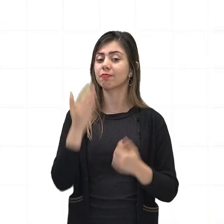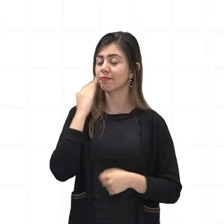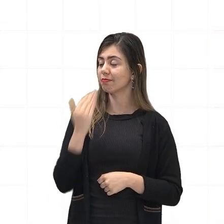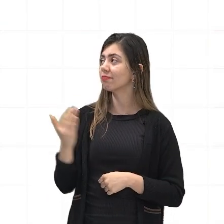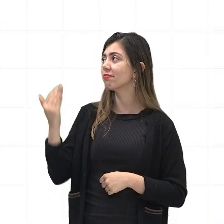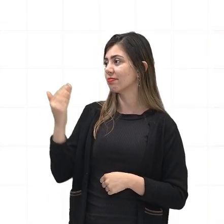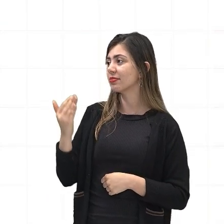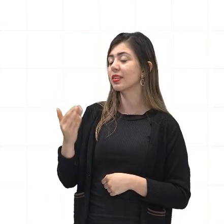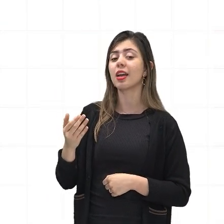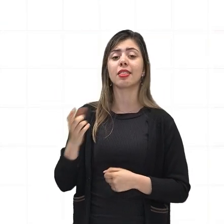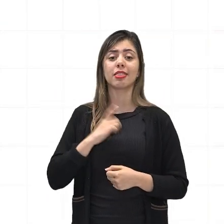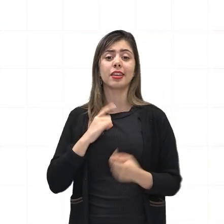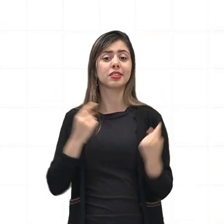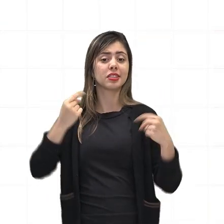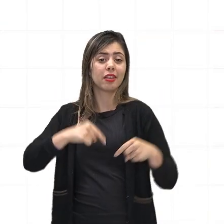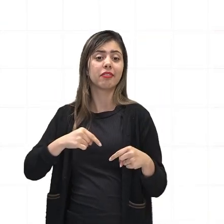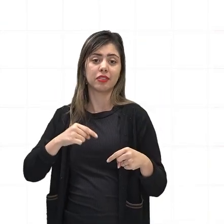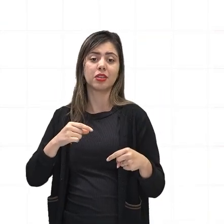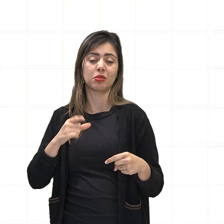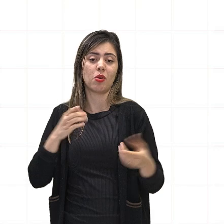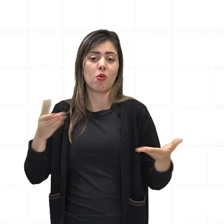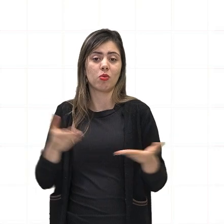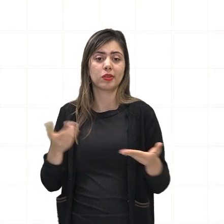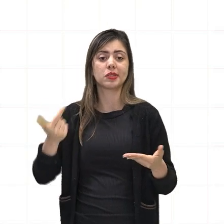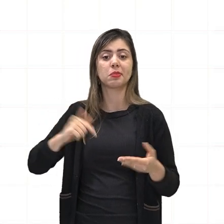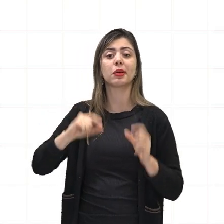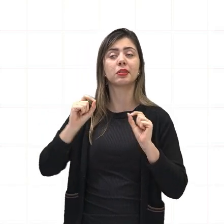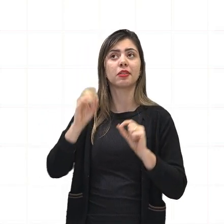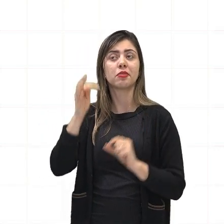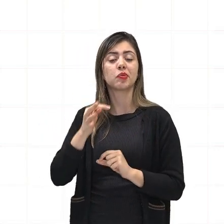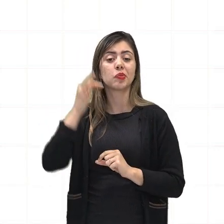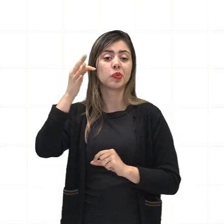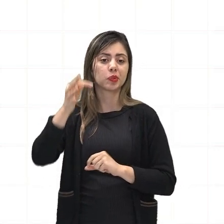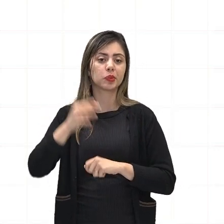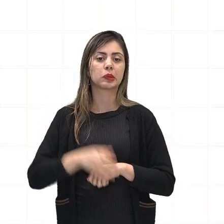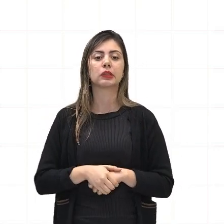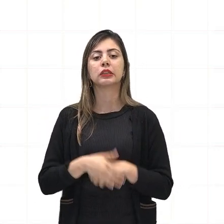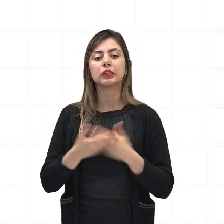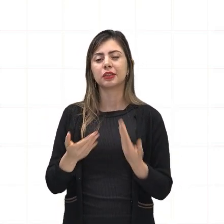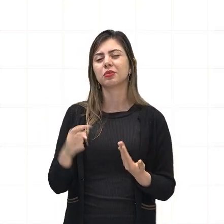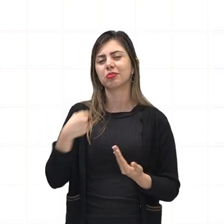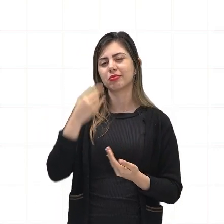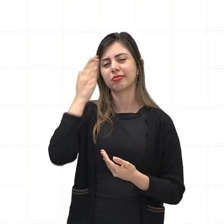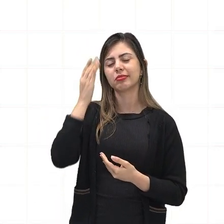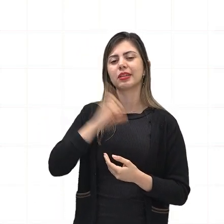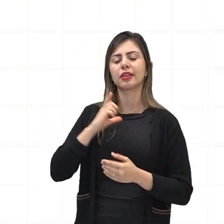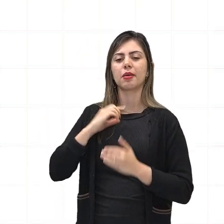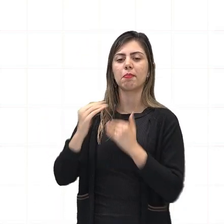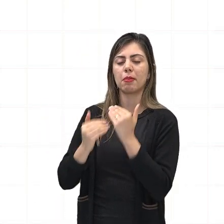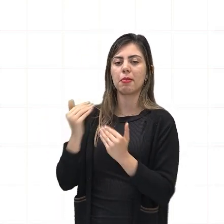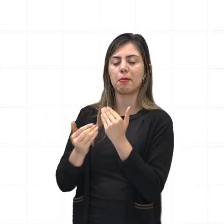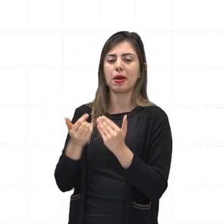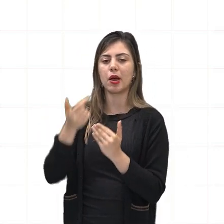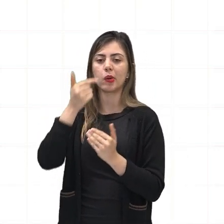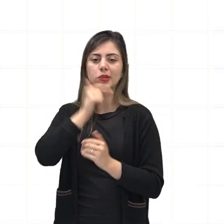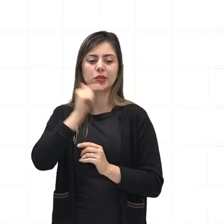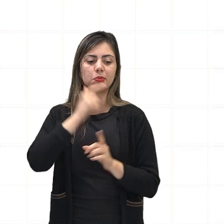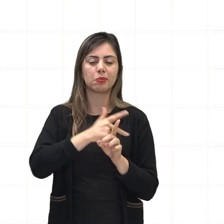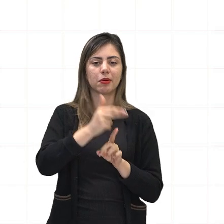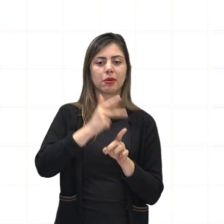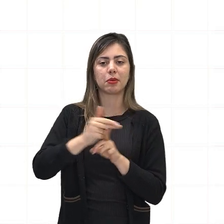contemporâneos e perspectivas futuras. Apesar dos avanços conquistados, as comunidades remanescentes quilombolas